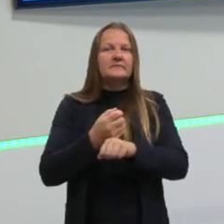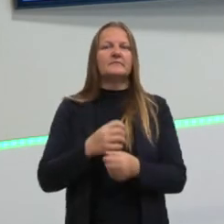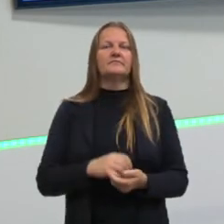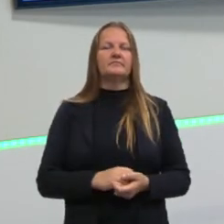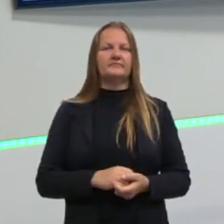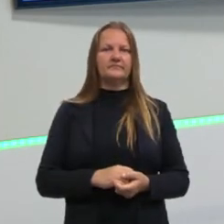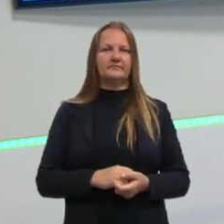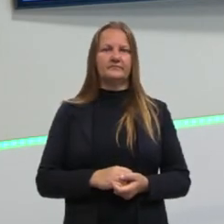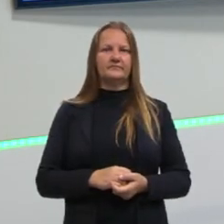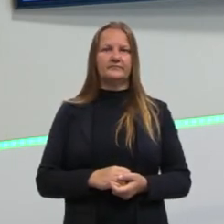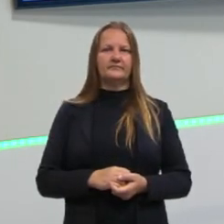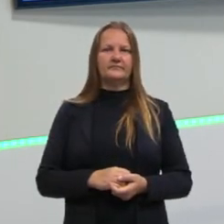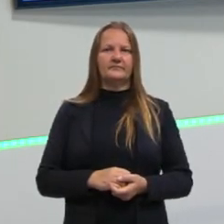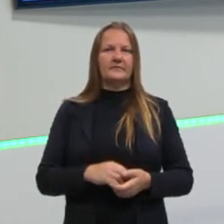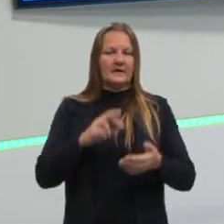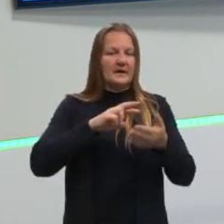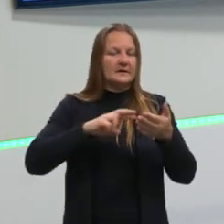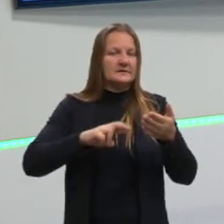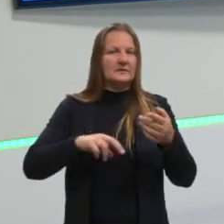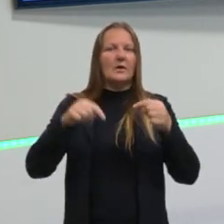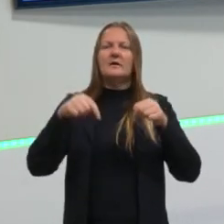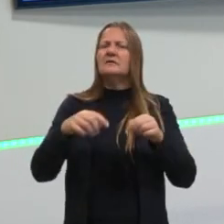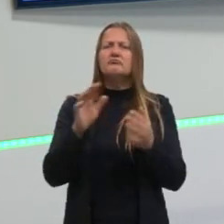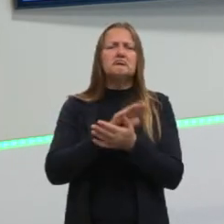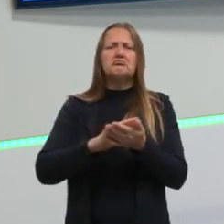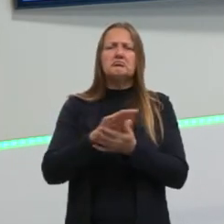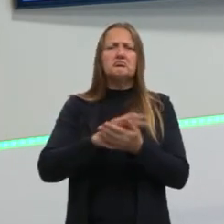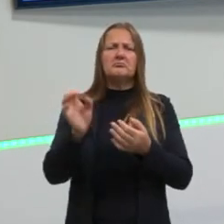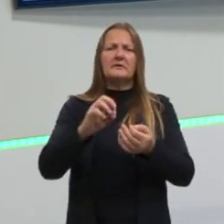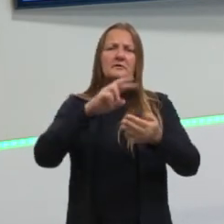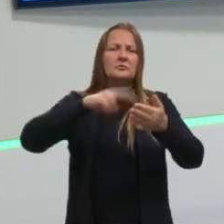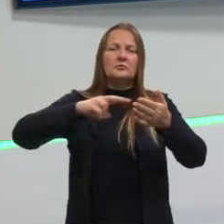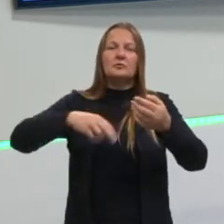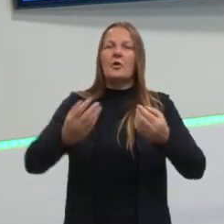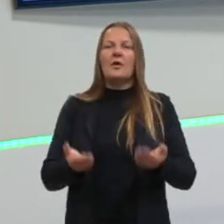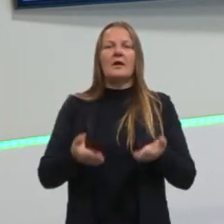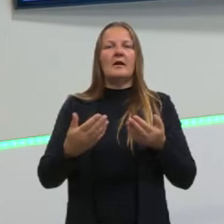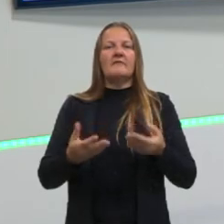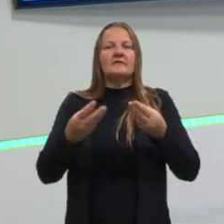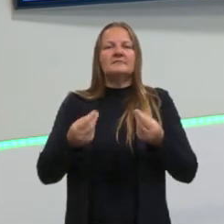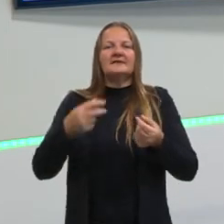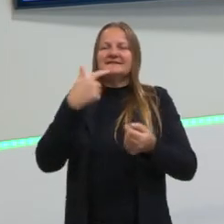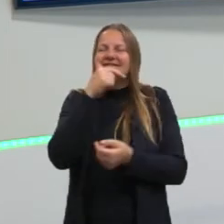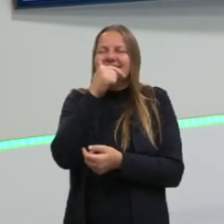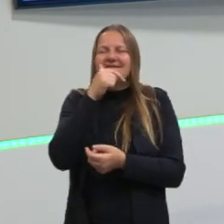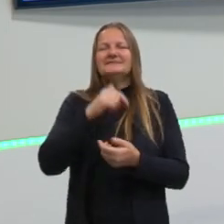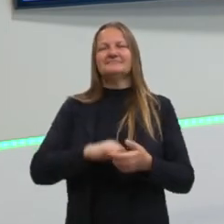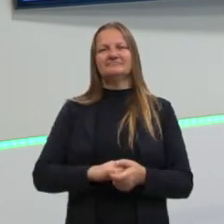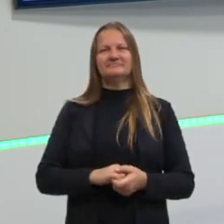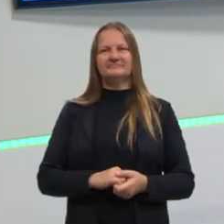sobre alguma coisa. Aqui não. A ideia é diversão mesmo.